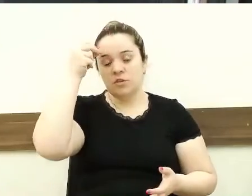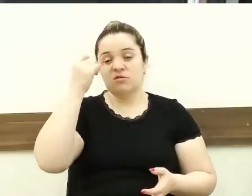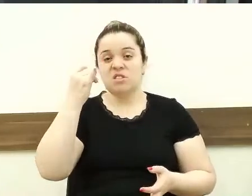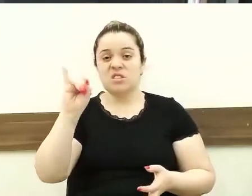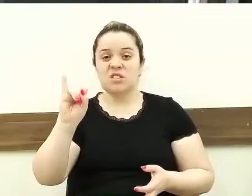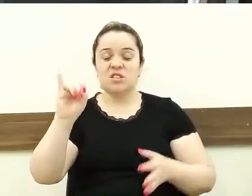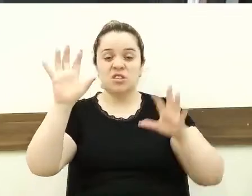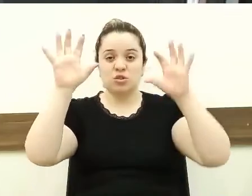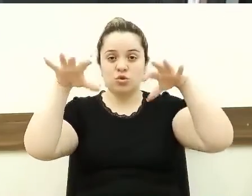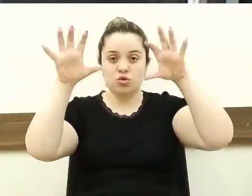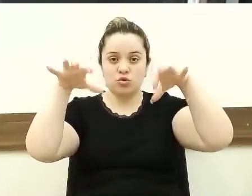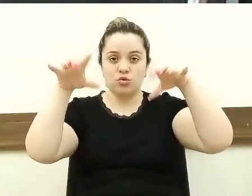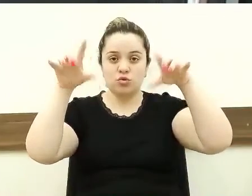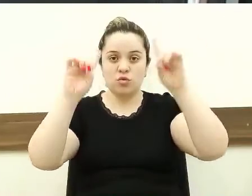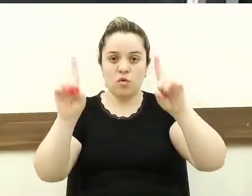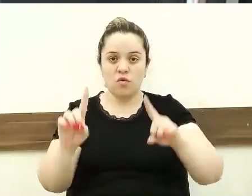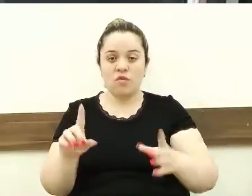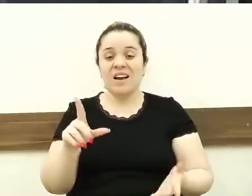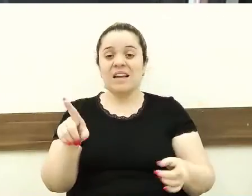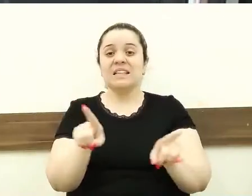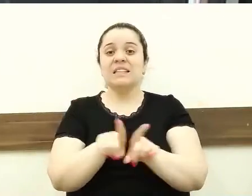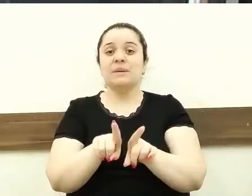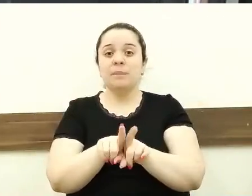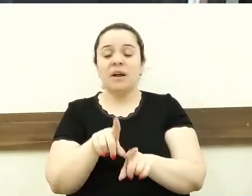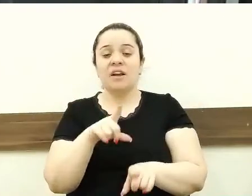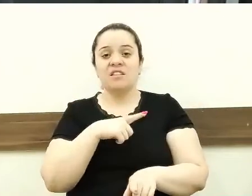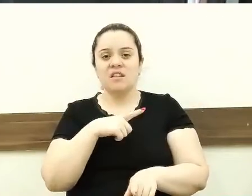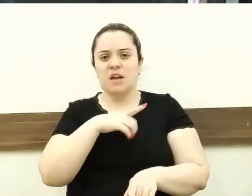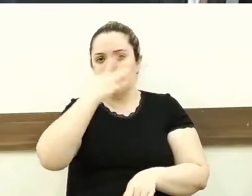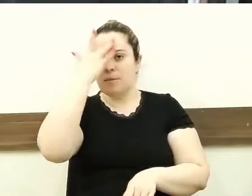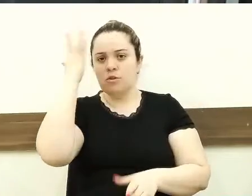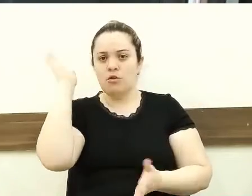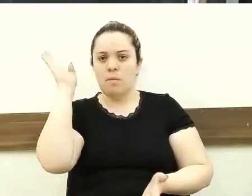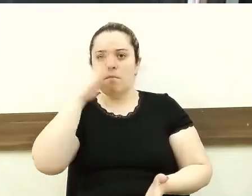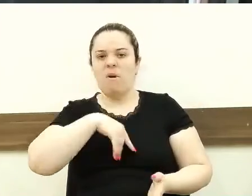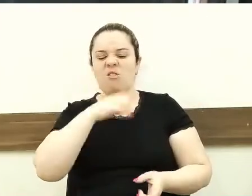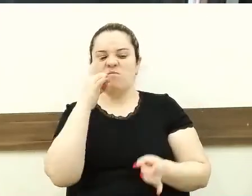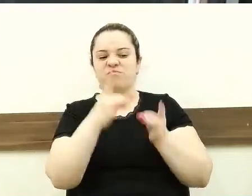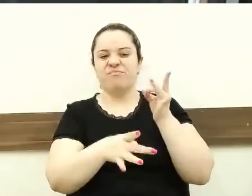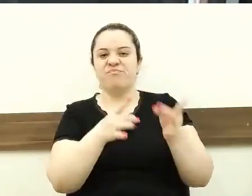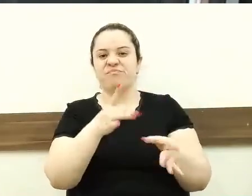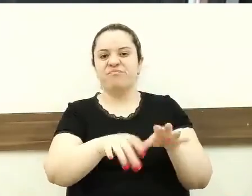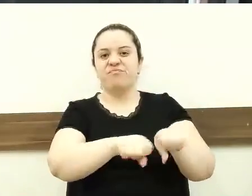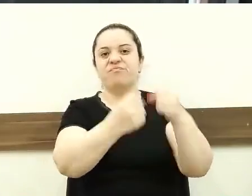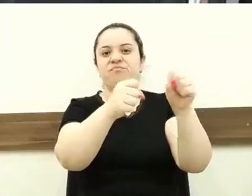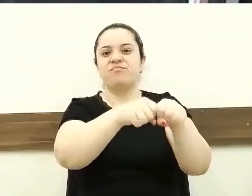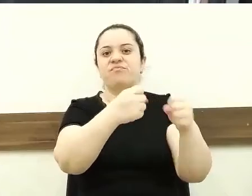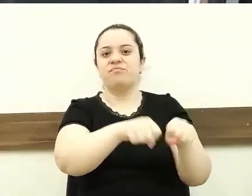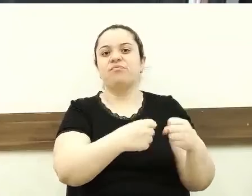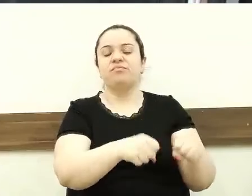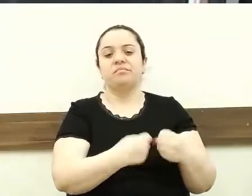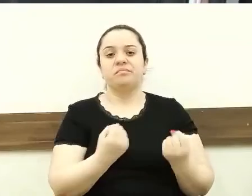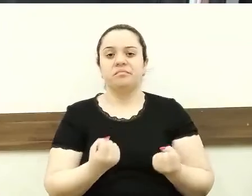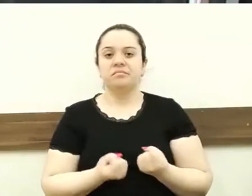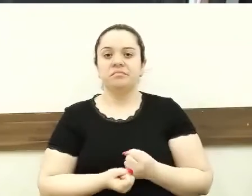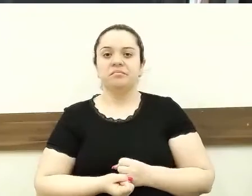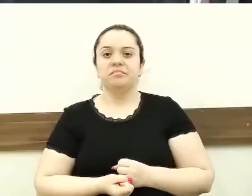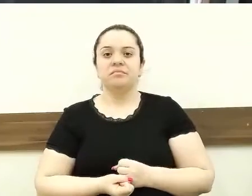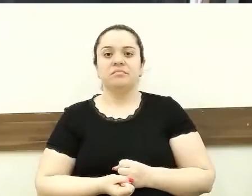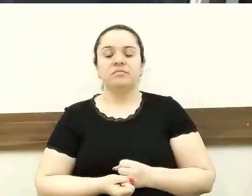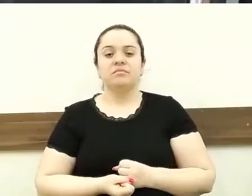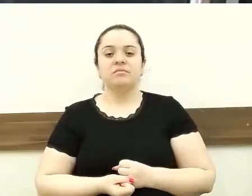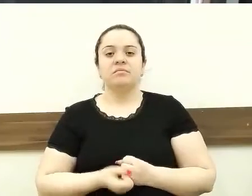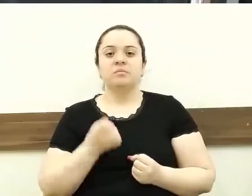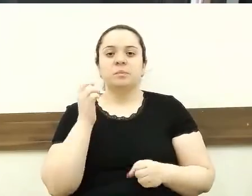tem os vândalos, que as pessoas acham que é da prefeitura, é da prefeitura e não. Isso é nosso. Depredar o